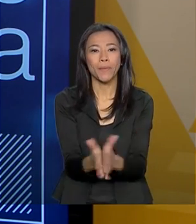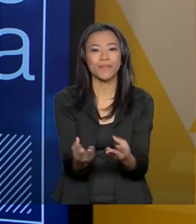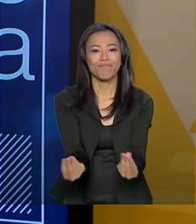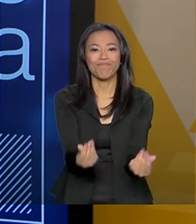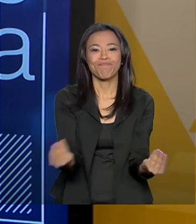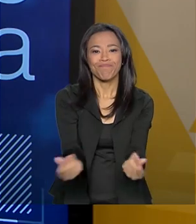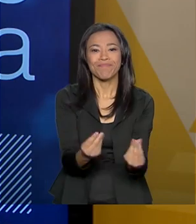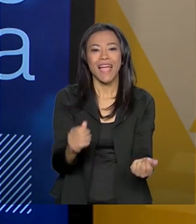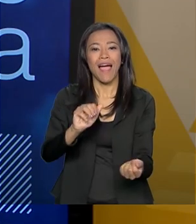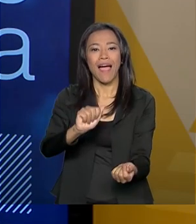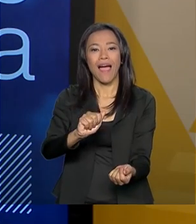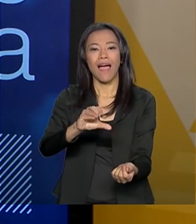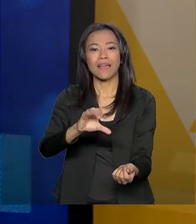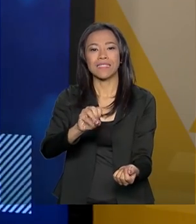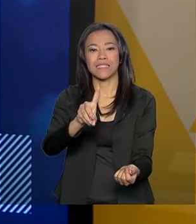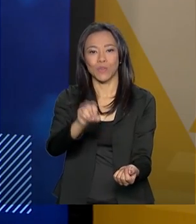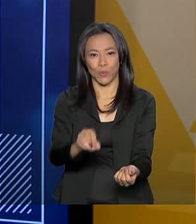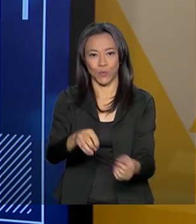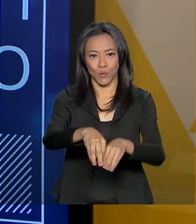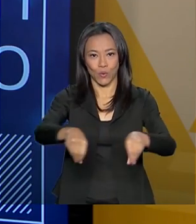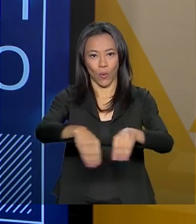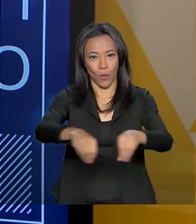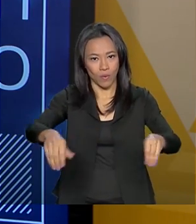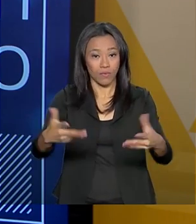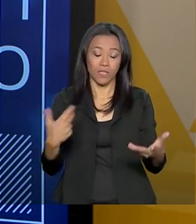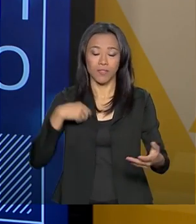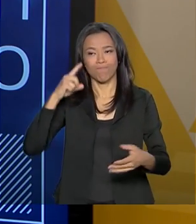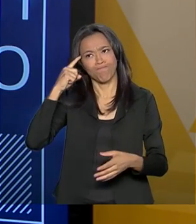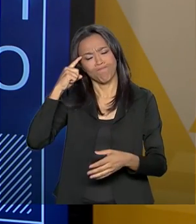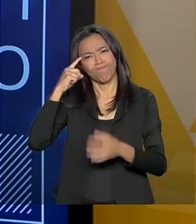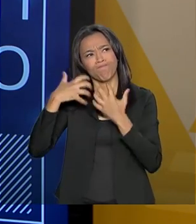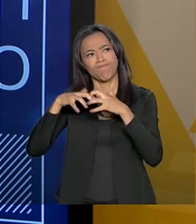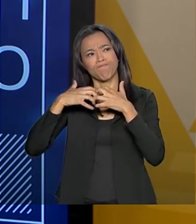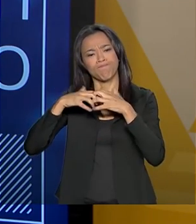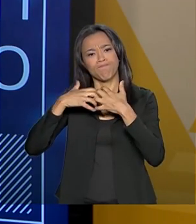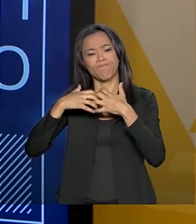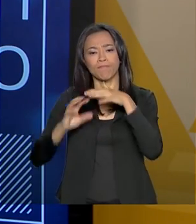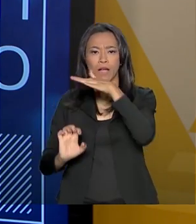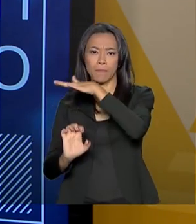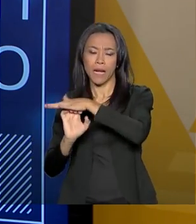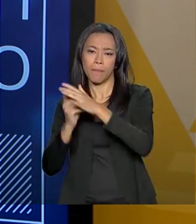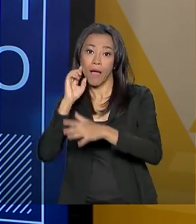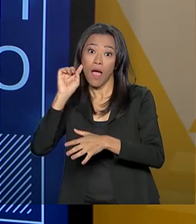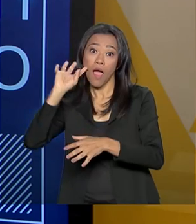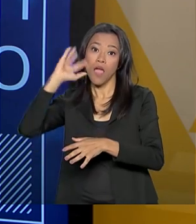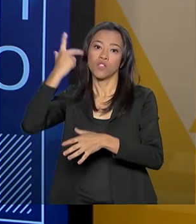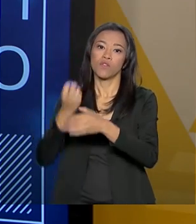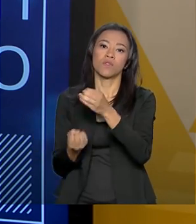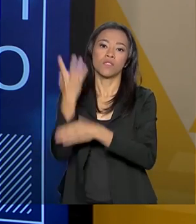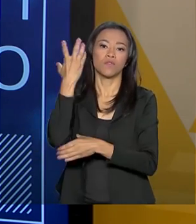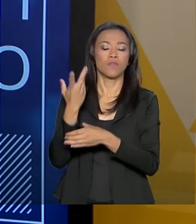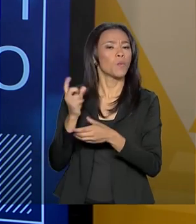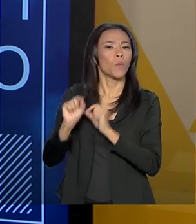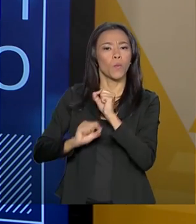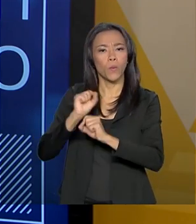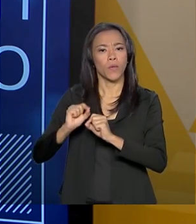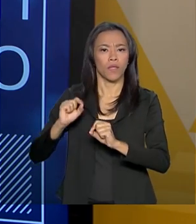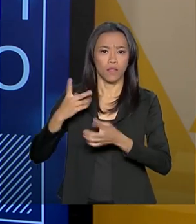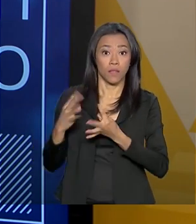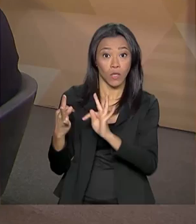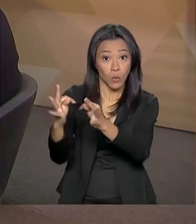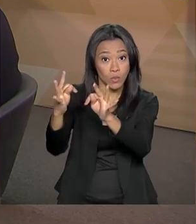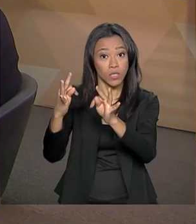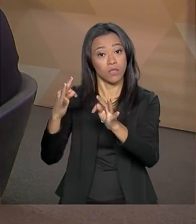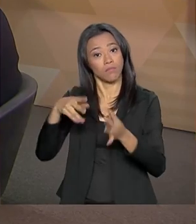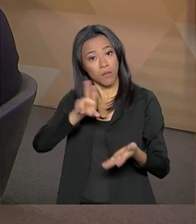muito ácidos. Então, a Embrapa desenvolveu tecnologia que colocou essa área enorme